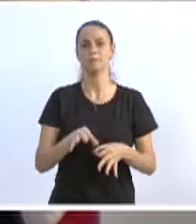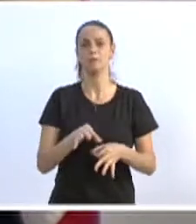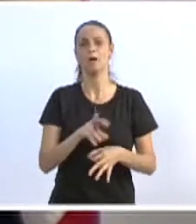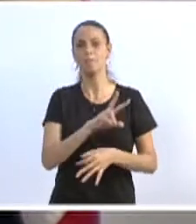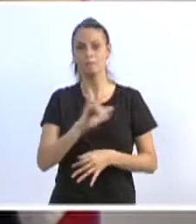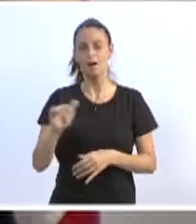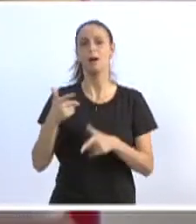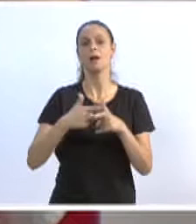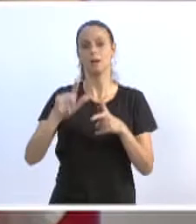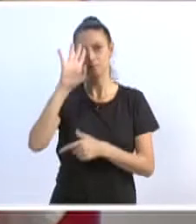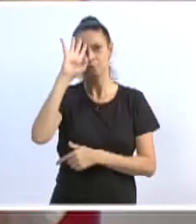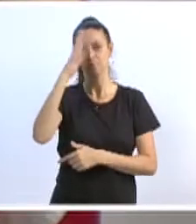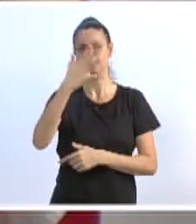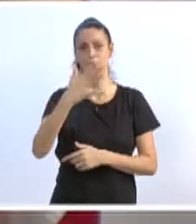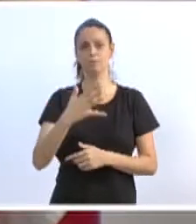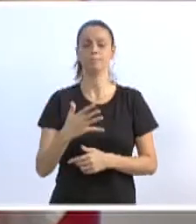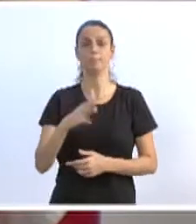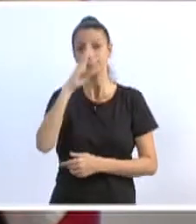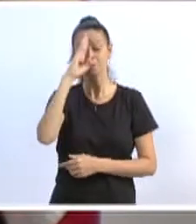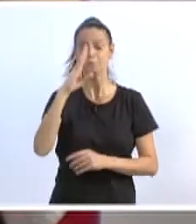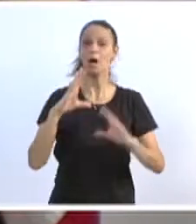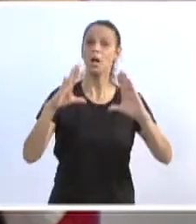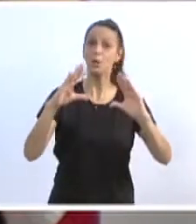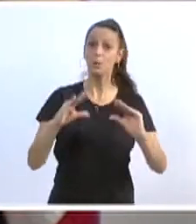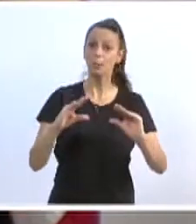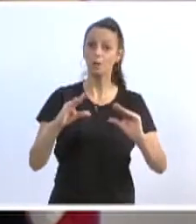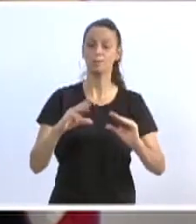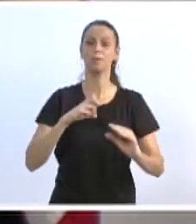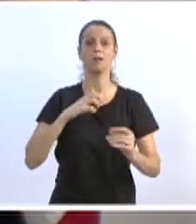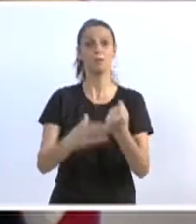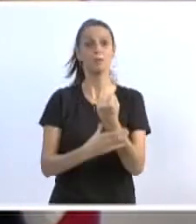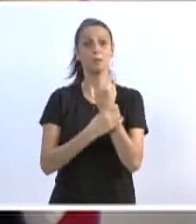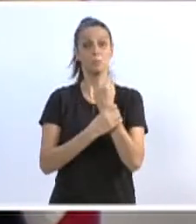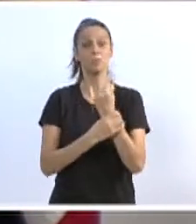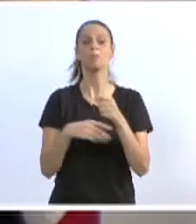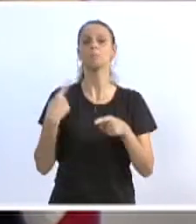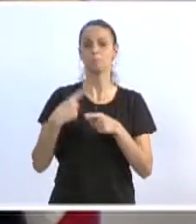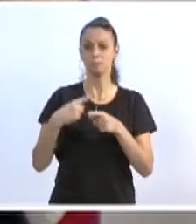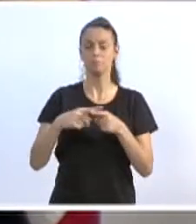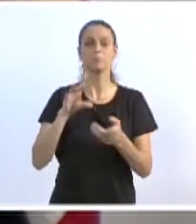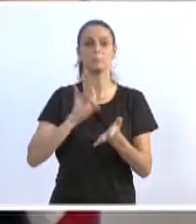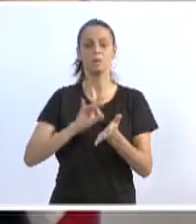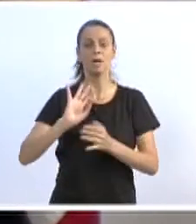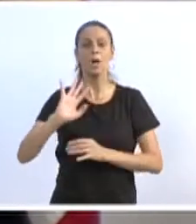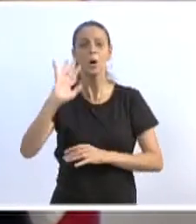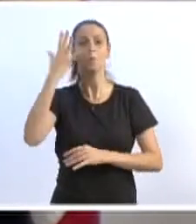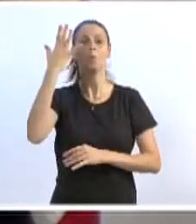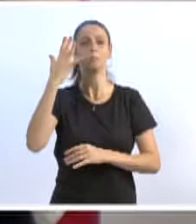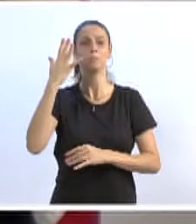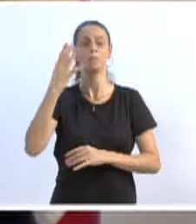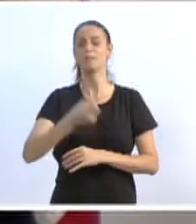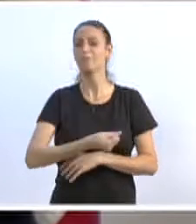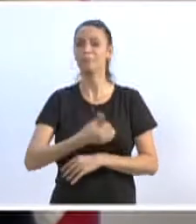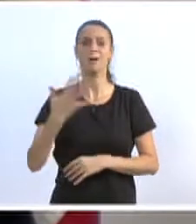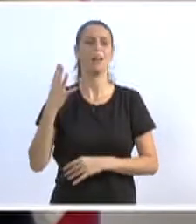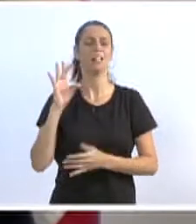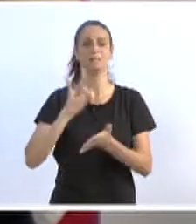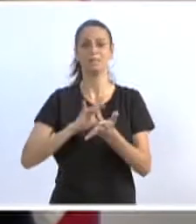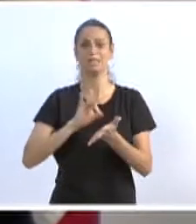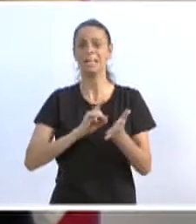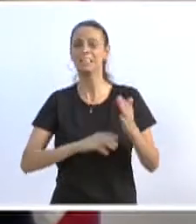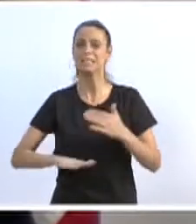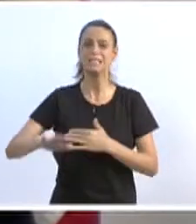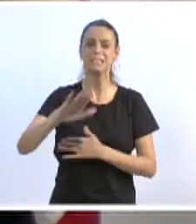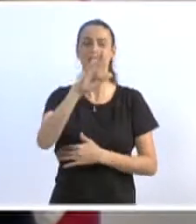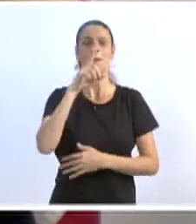sanar o problema, pelo menos à noite, da segurança dessa via. Que ali tem sido constantemente o percurso